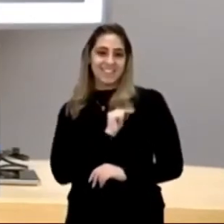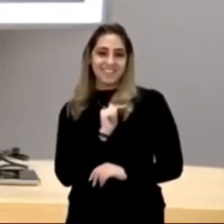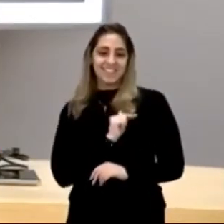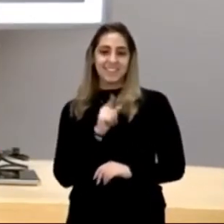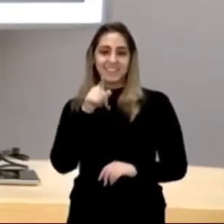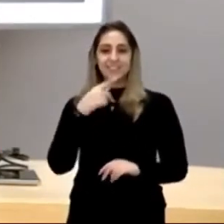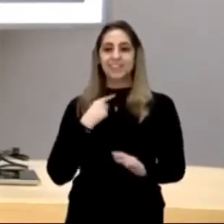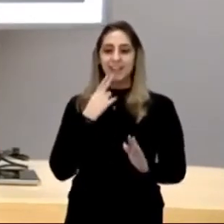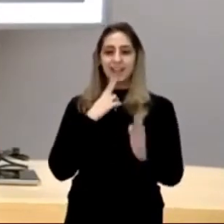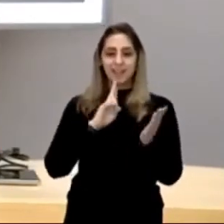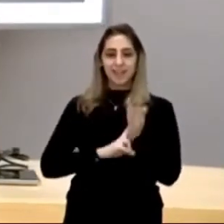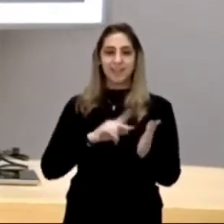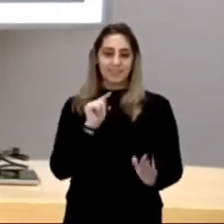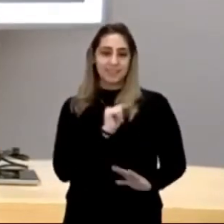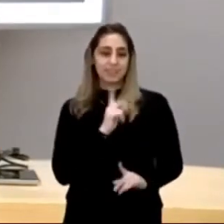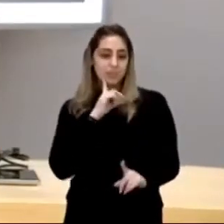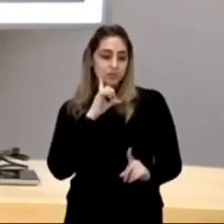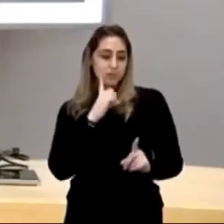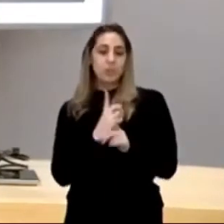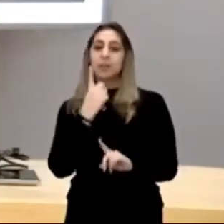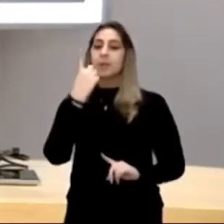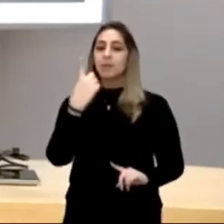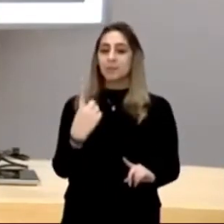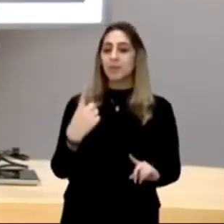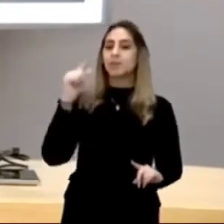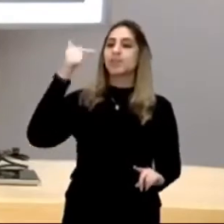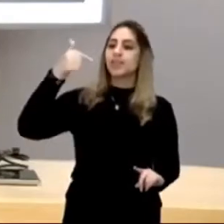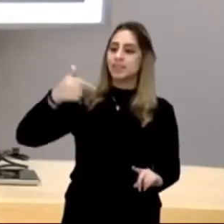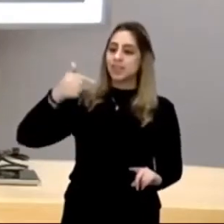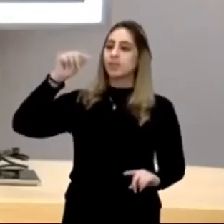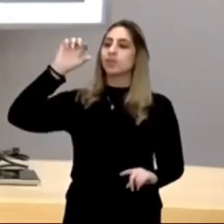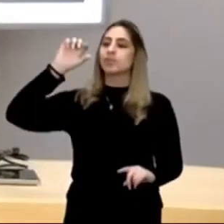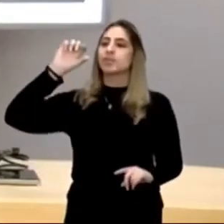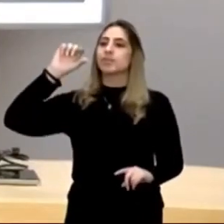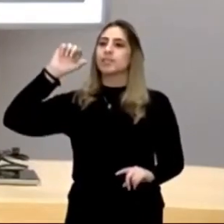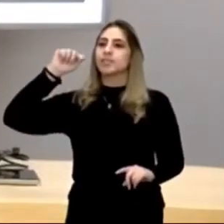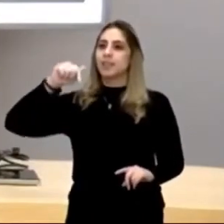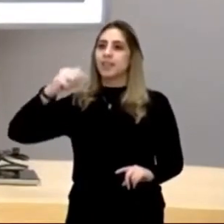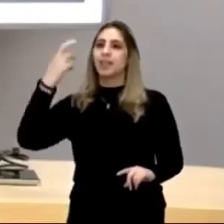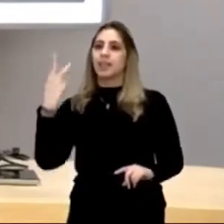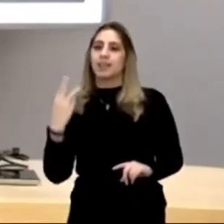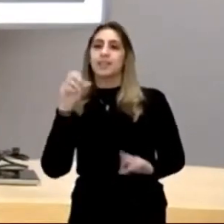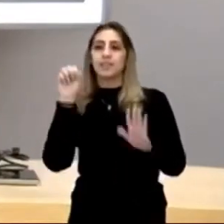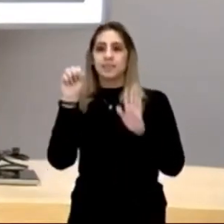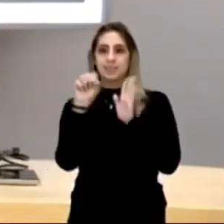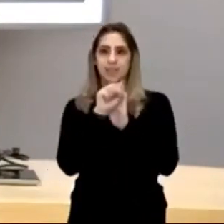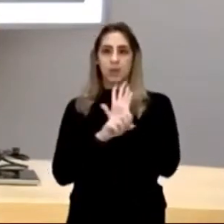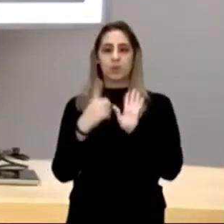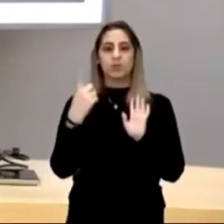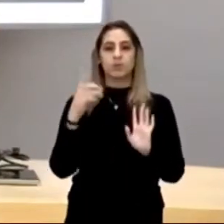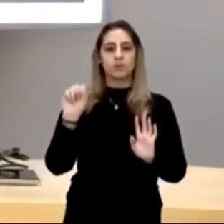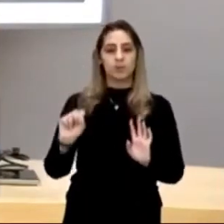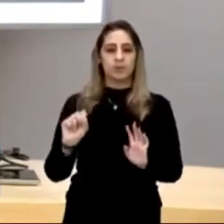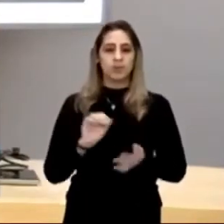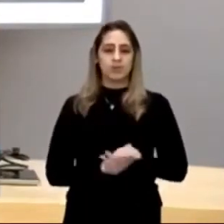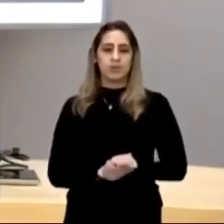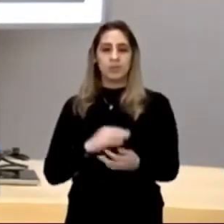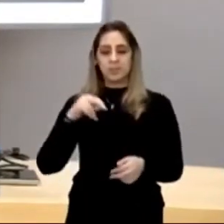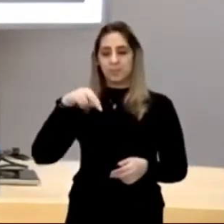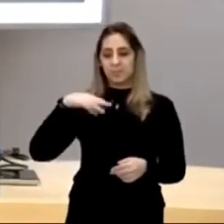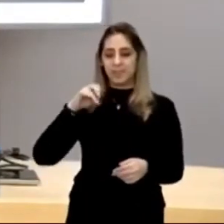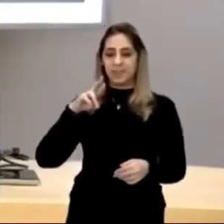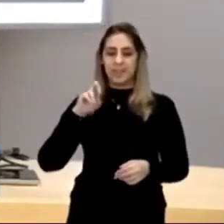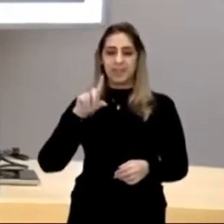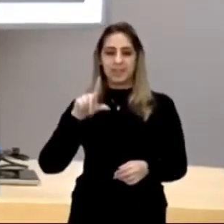essa carta, ela foi redescoberta, em 1773, no século XVIII, no auge da mineração,